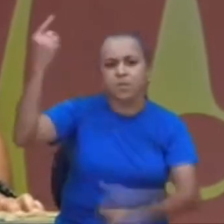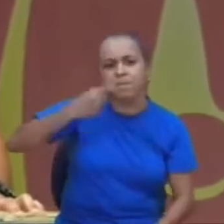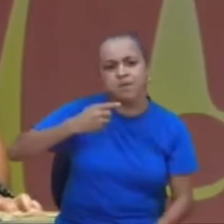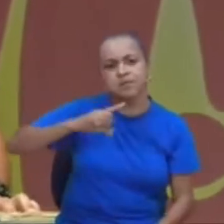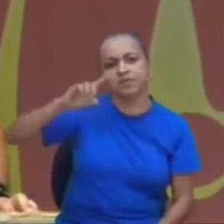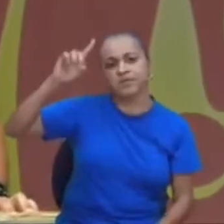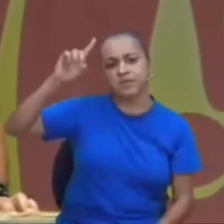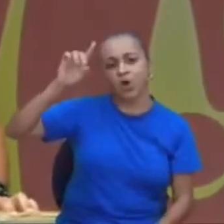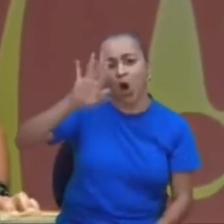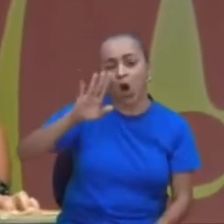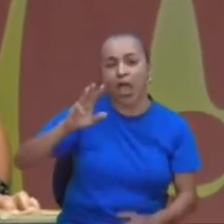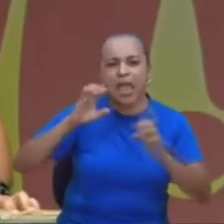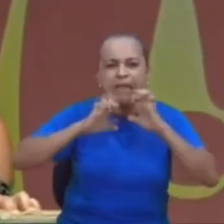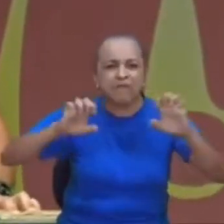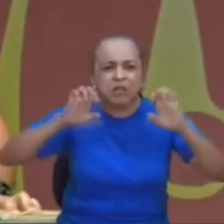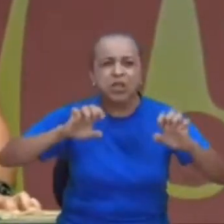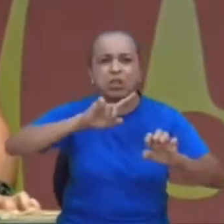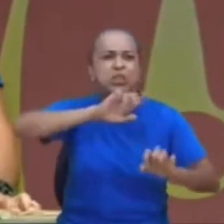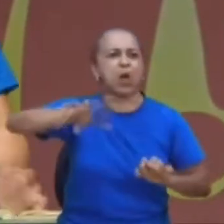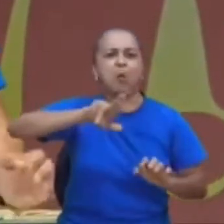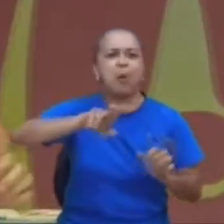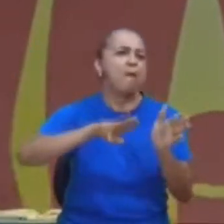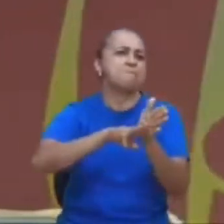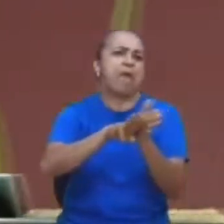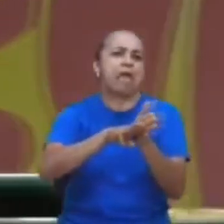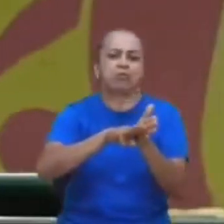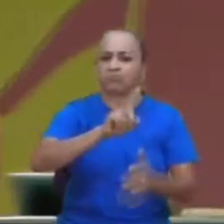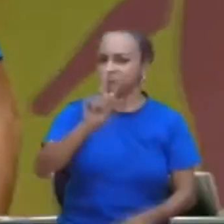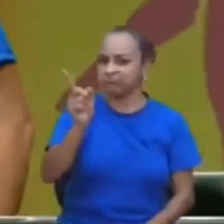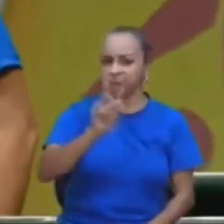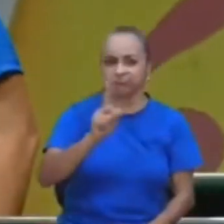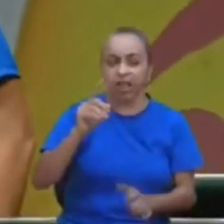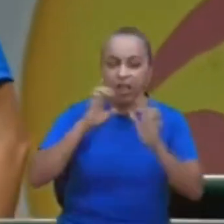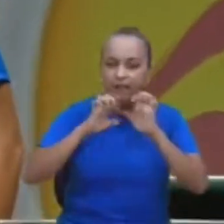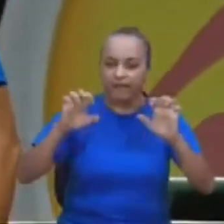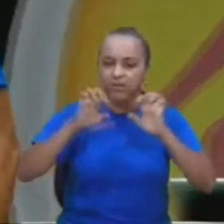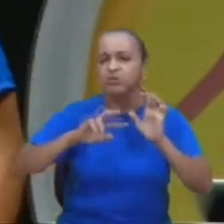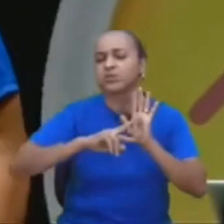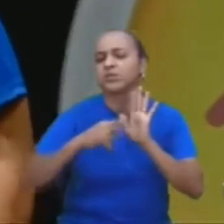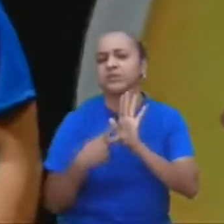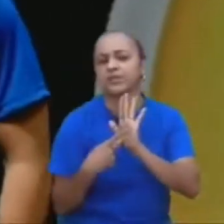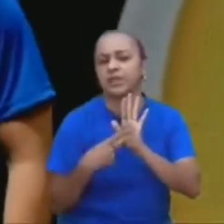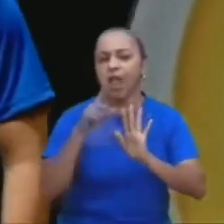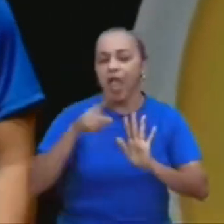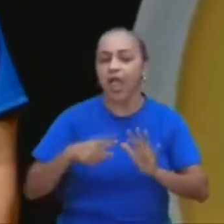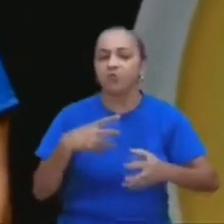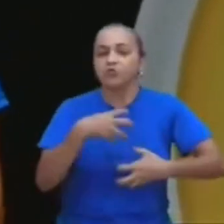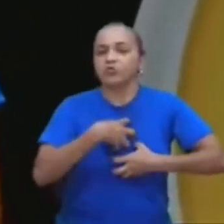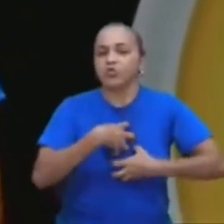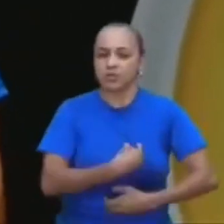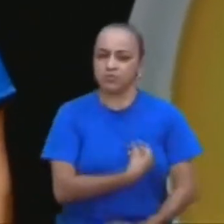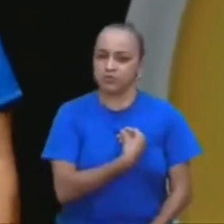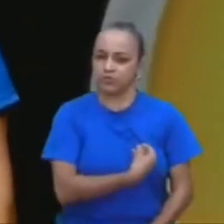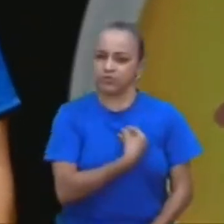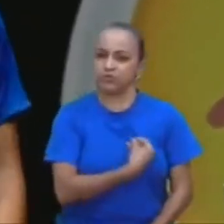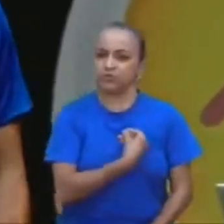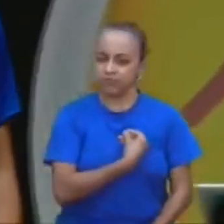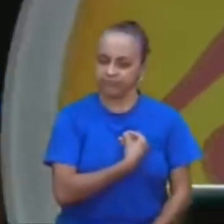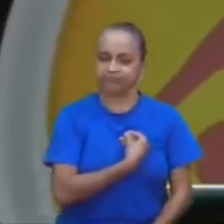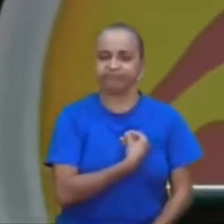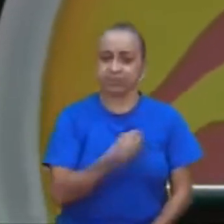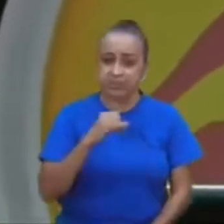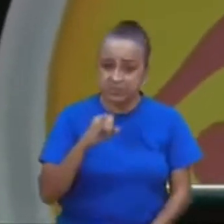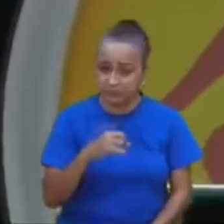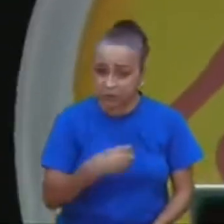evangelismo, é um método, evangelismo, é um estilo de vida, se você não